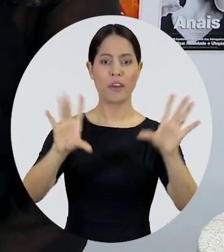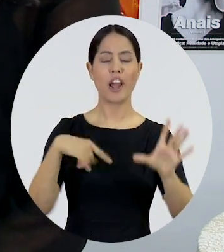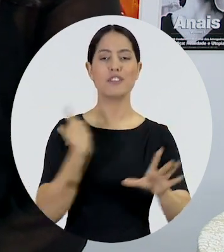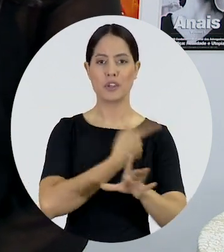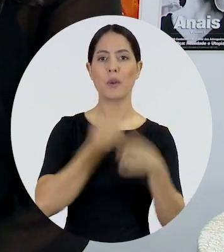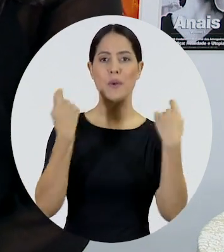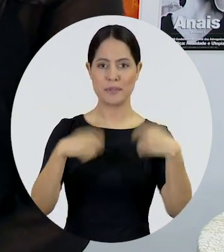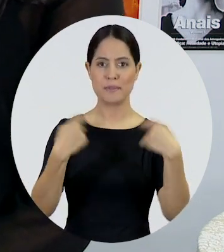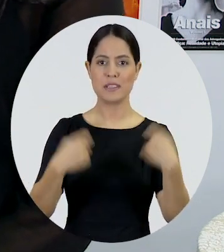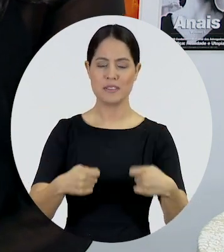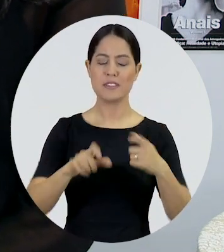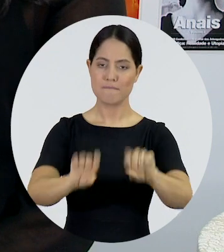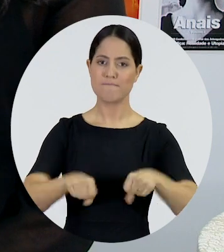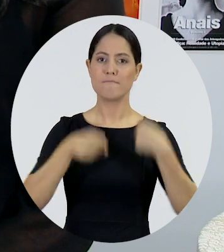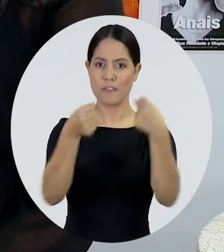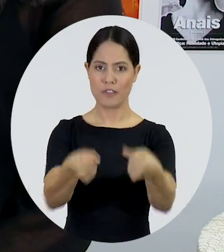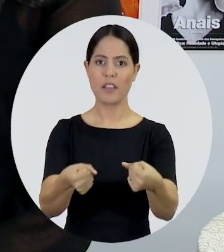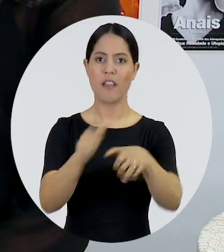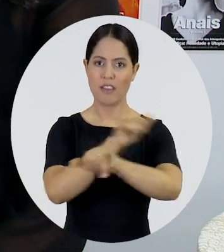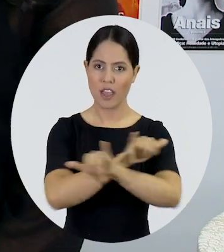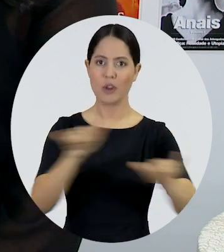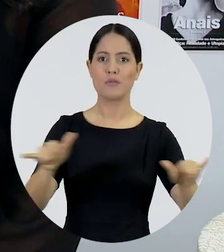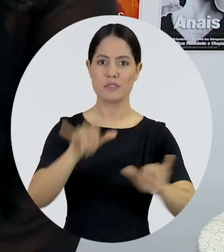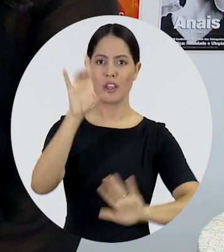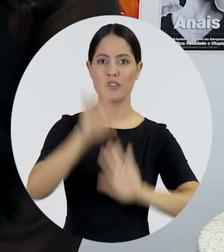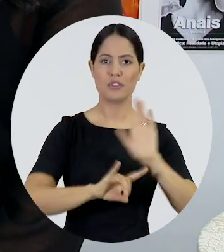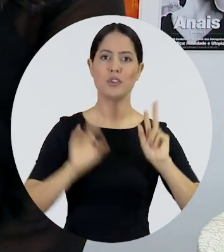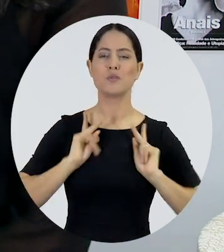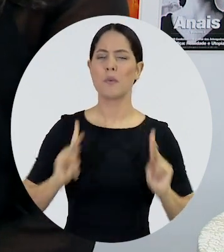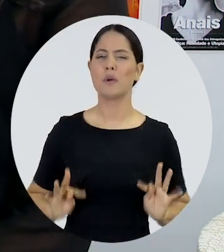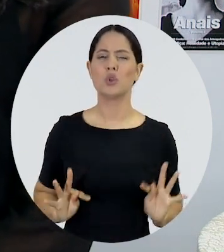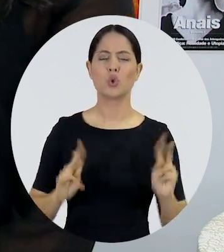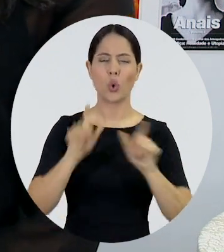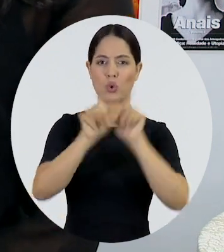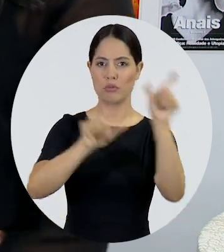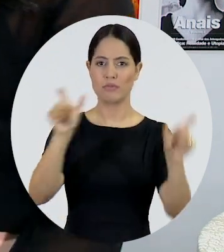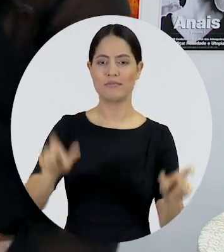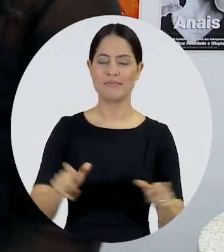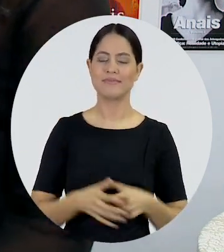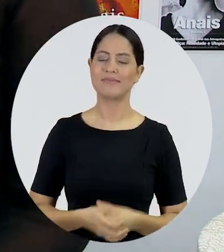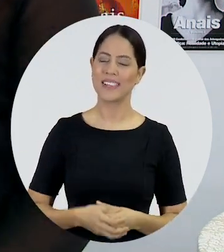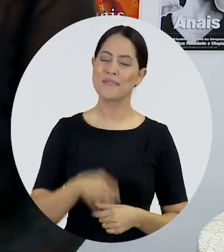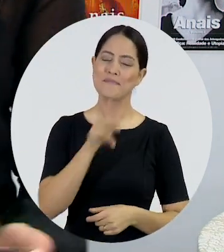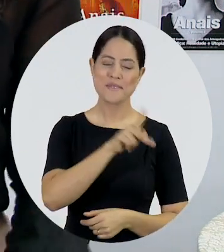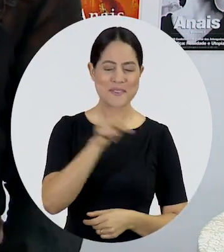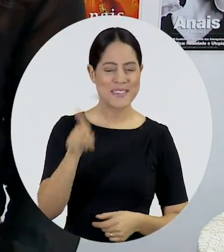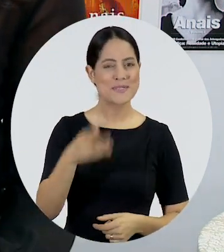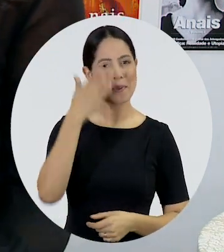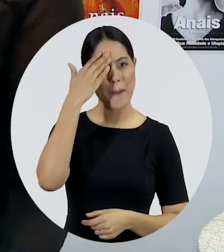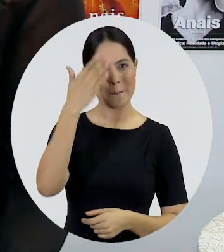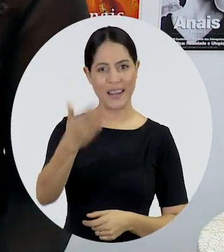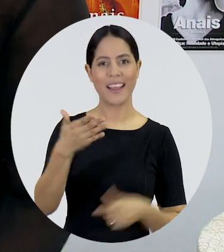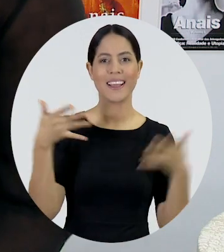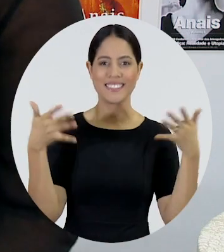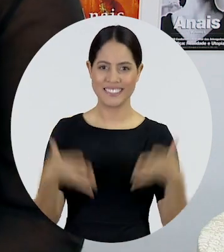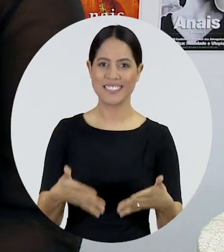direitos humanos, nós temos que defender e promover os direitos humanos. Todos. Professor, então, gostaria de te agradecer por participar conosco aqui